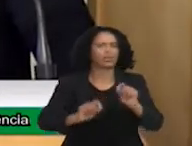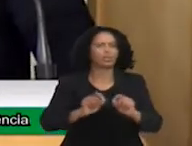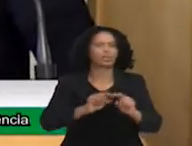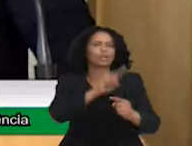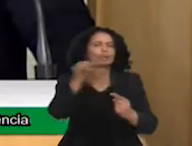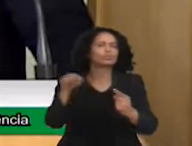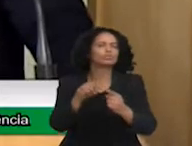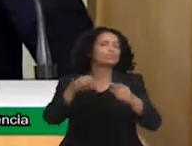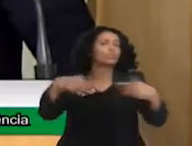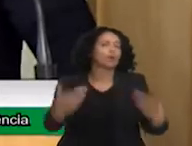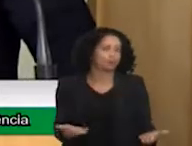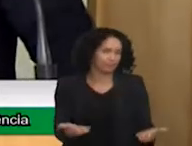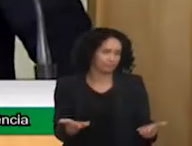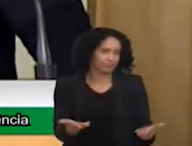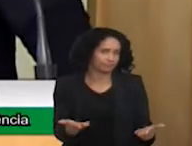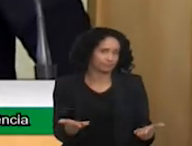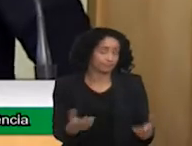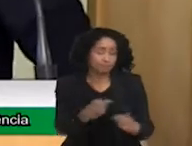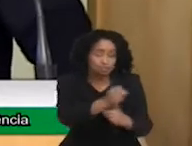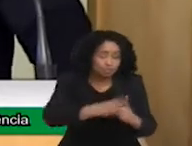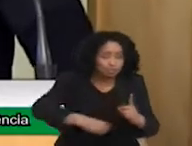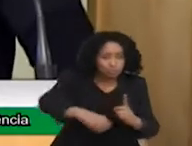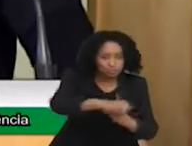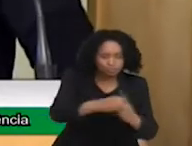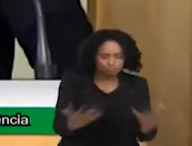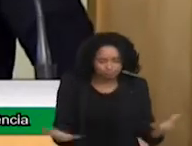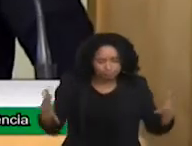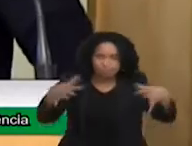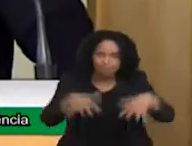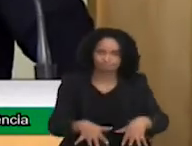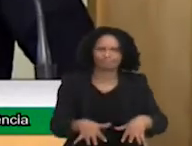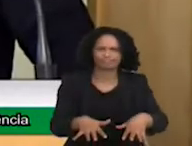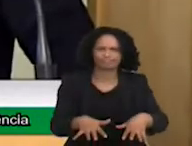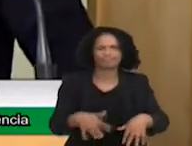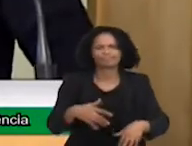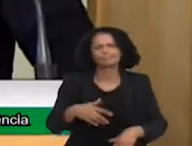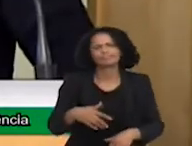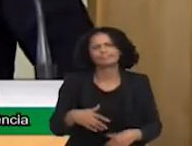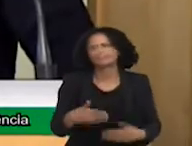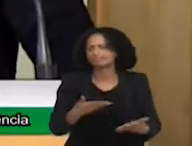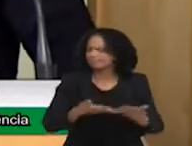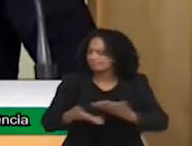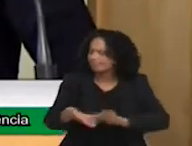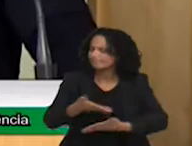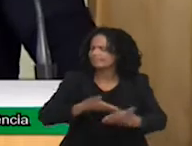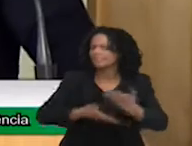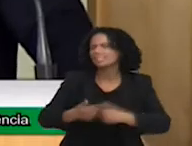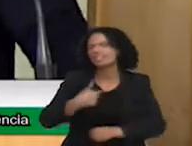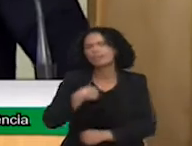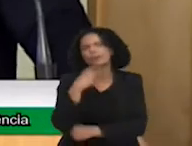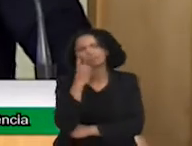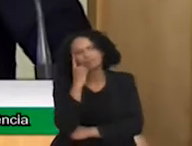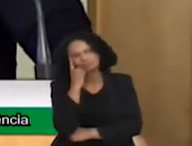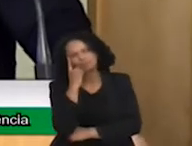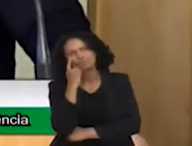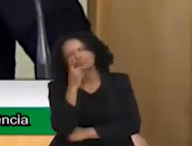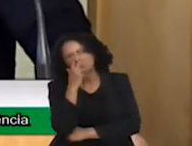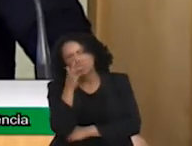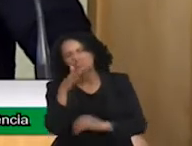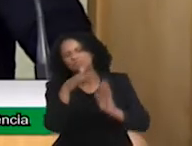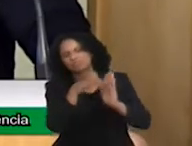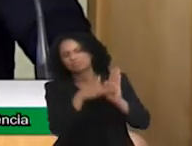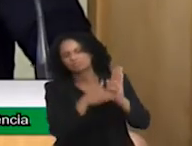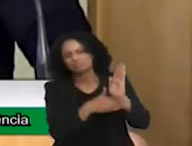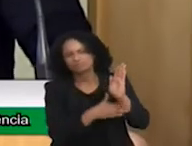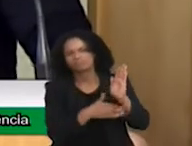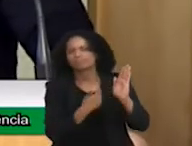E, não entraria em licitação, eu acabei falando, então, vou estudar políticas públicas, vou transformar isso em políticas públicas, porque